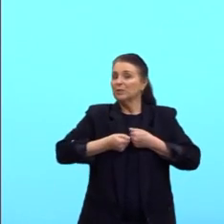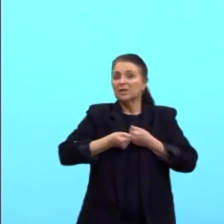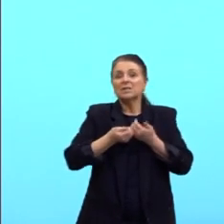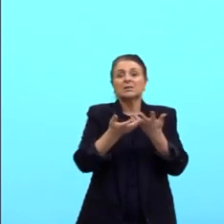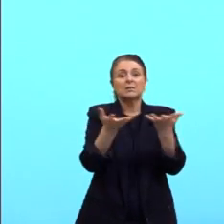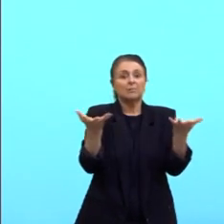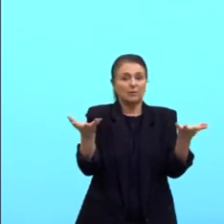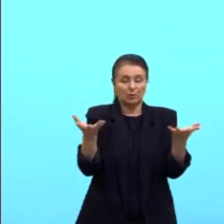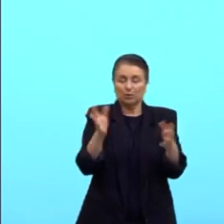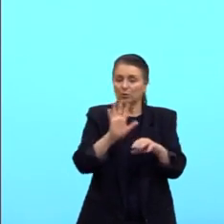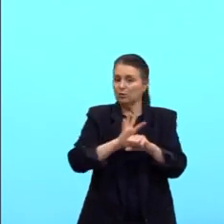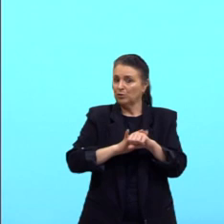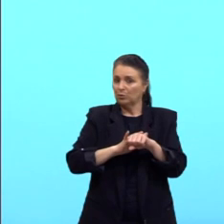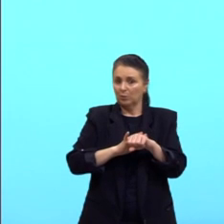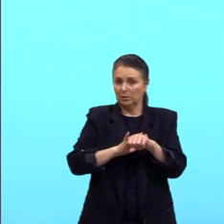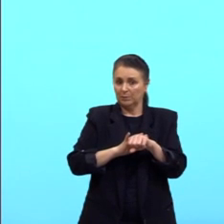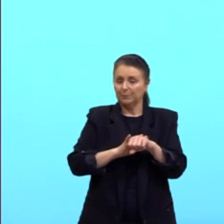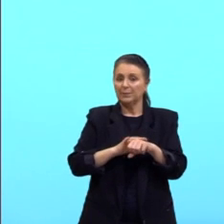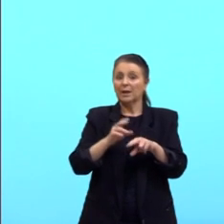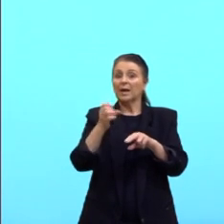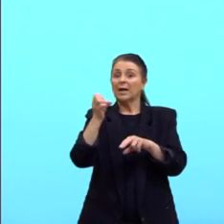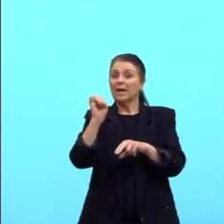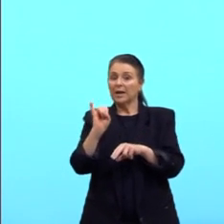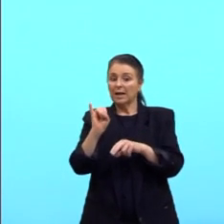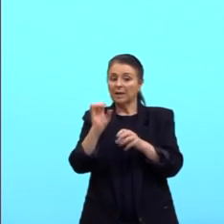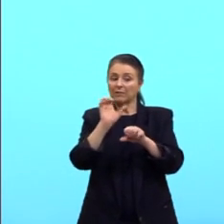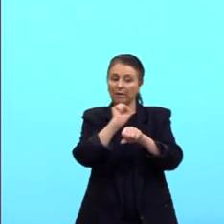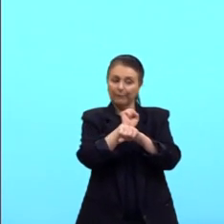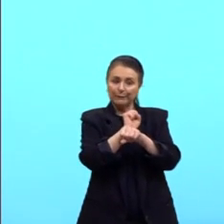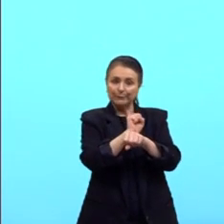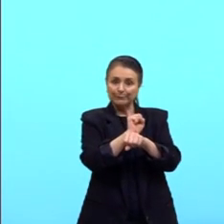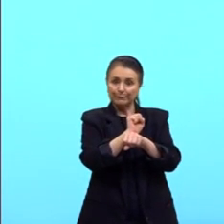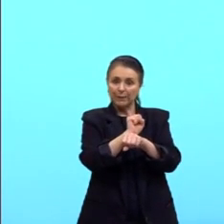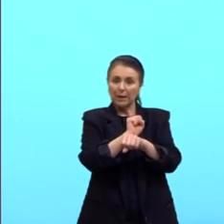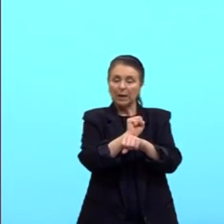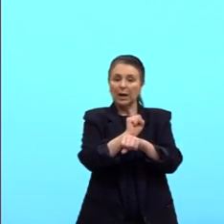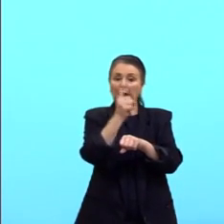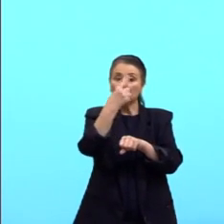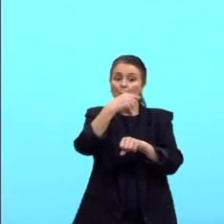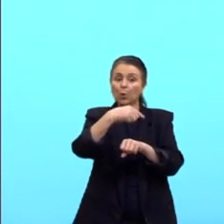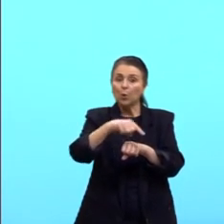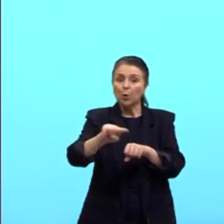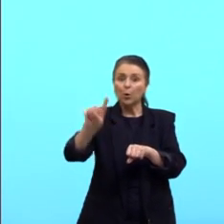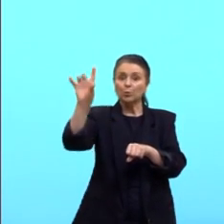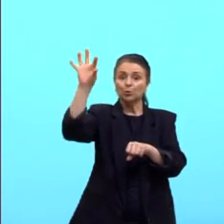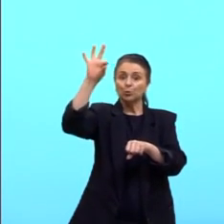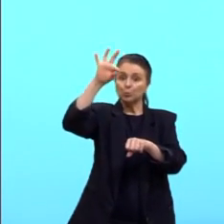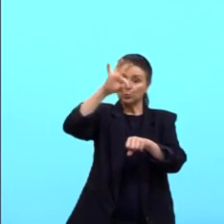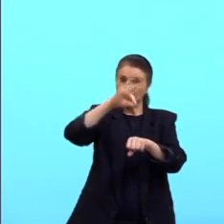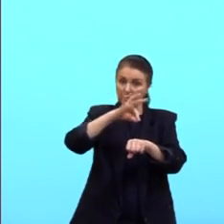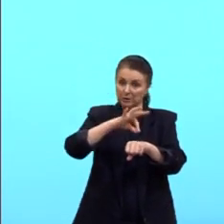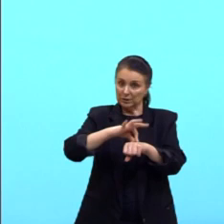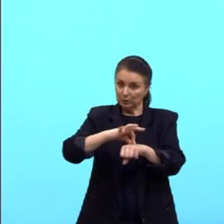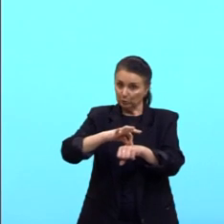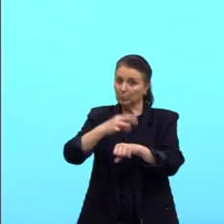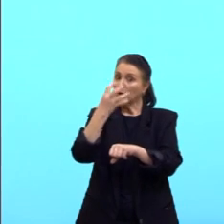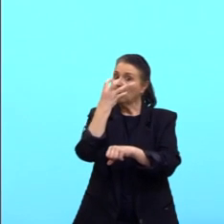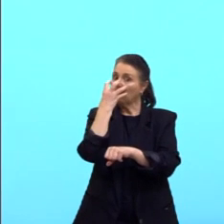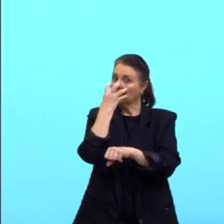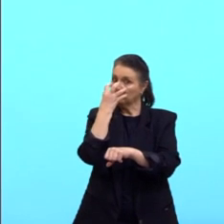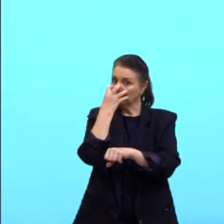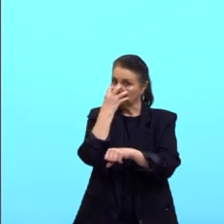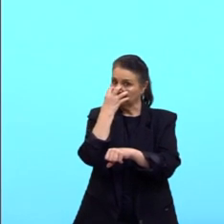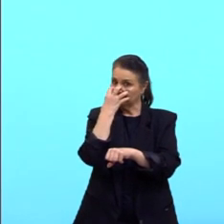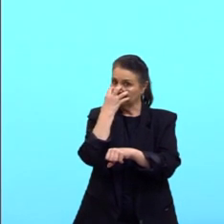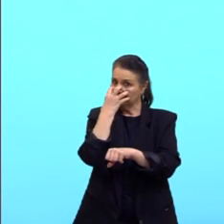para humanos diretamente. Ele vai ser somente um reservatório. E aí, depois, um outro mosquito pode